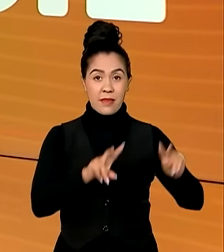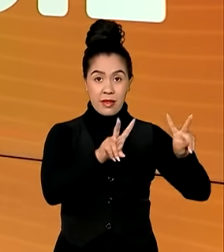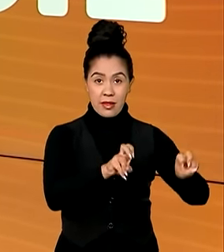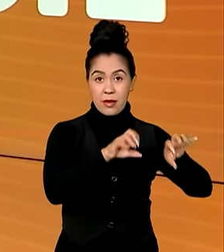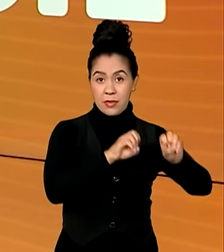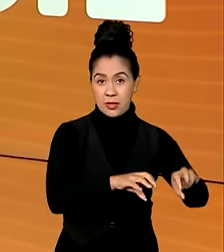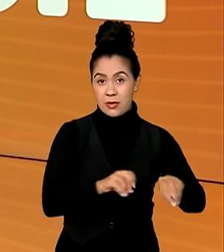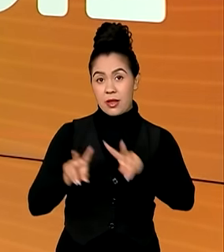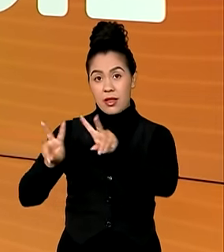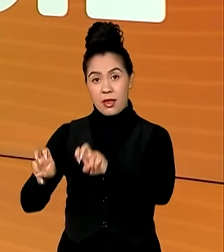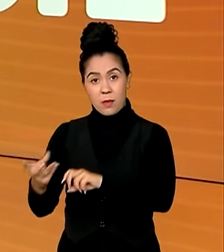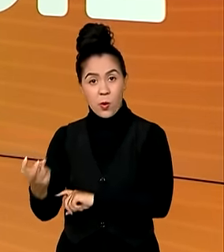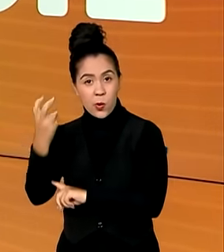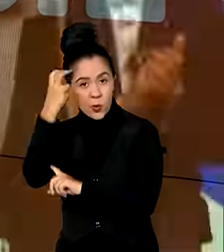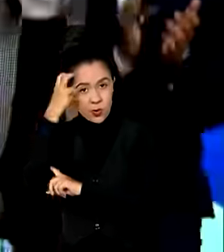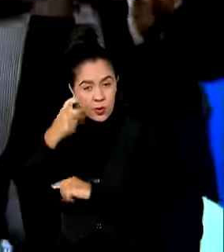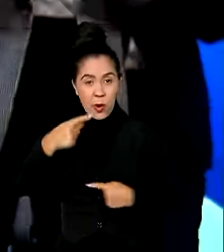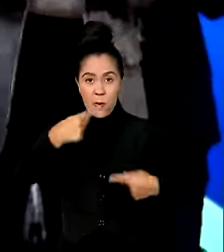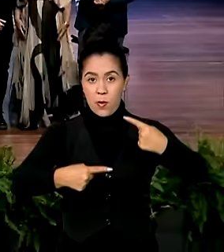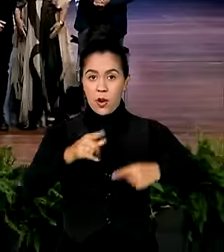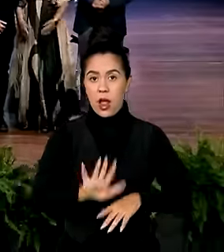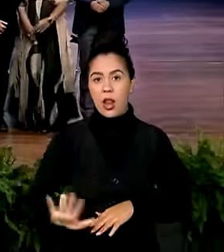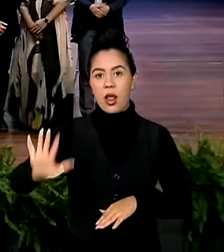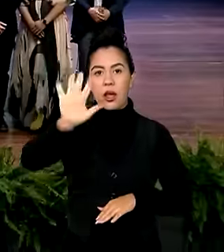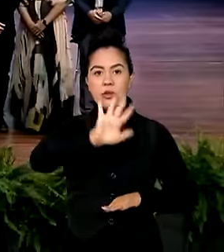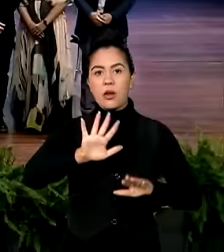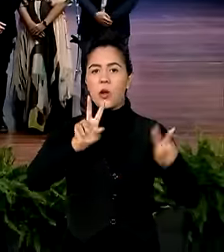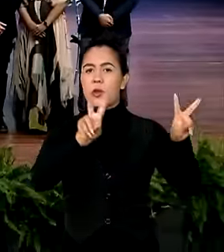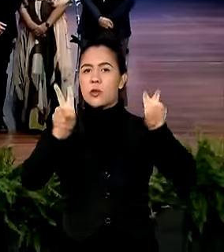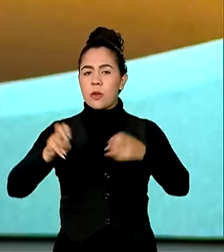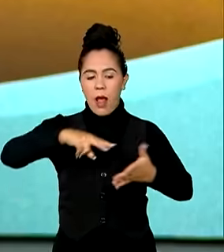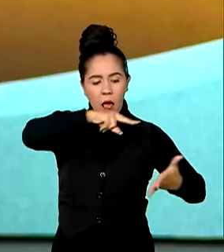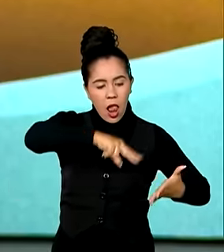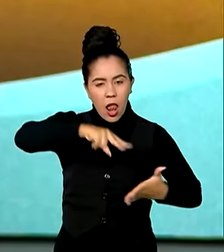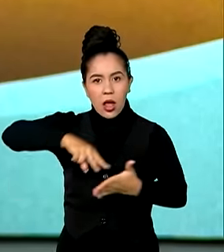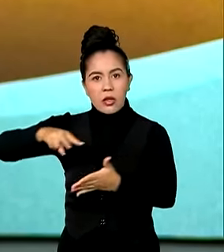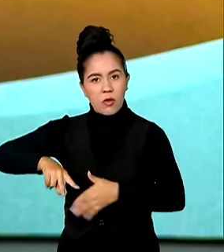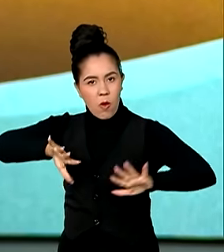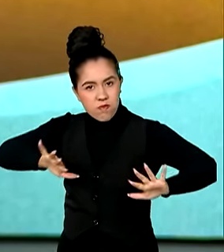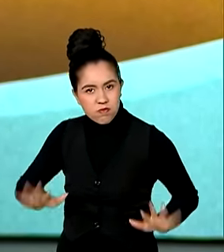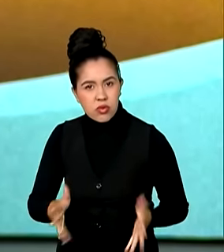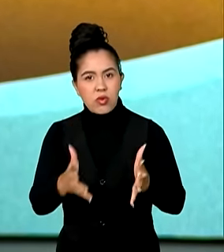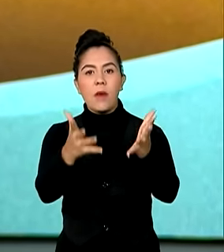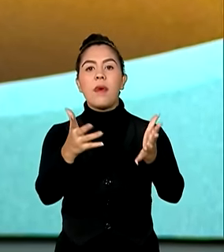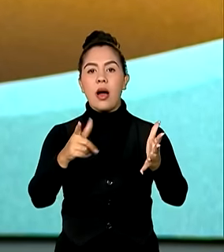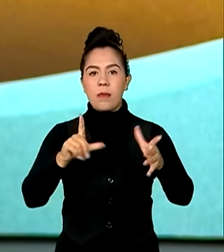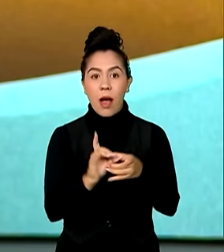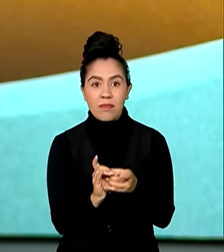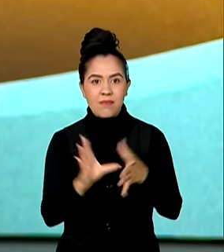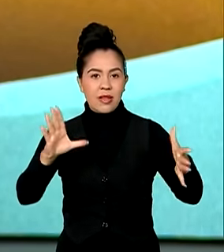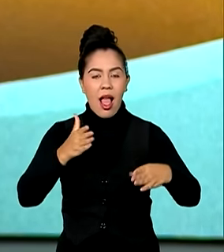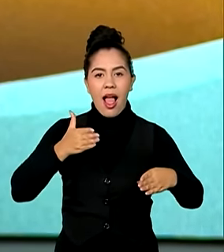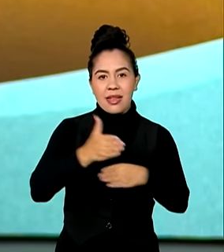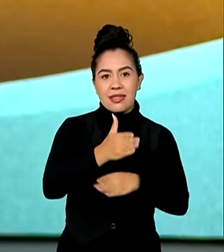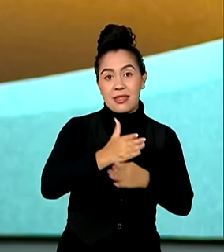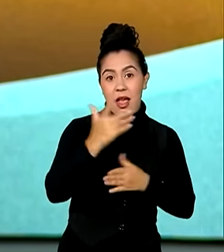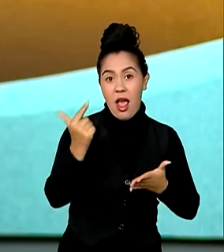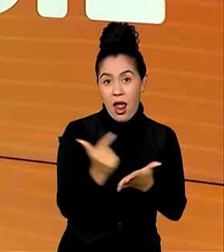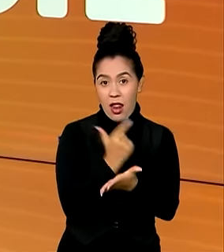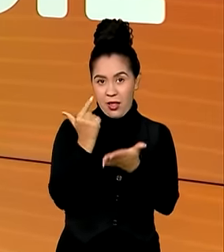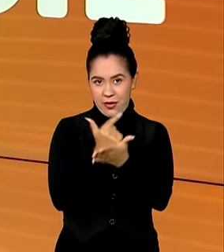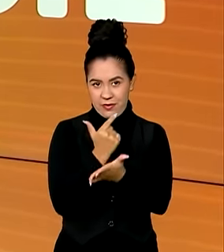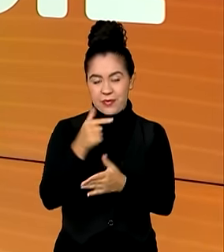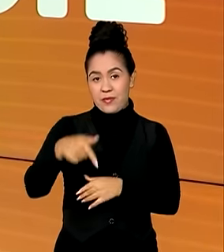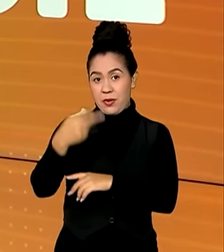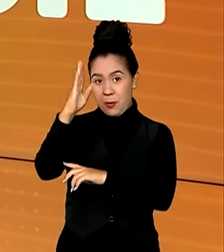Educação e Cultura, política nacional de leitura, vai reforçar ações para democratizar o acesso ao livro no país.